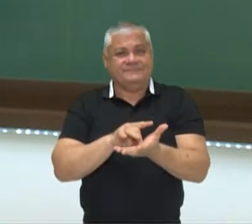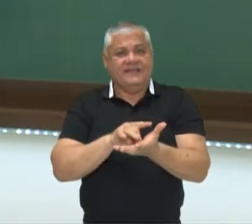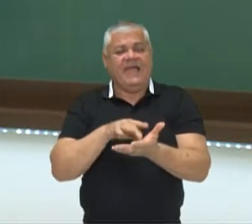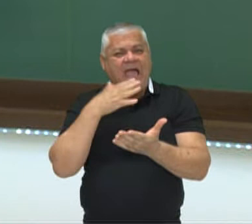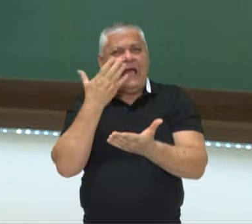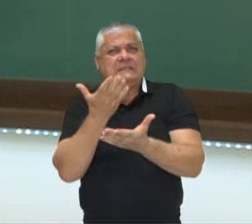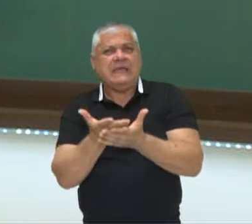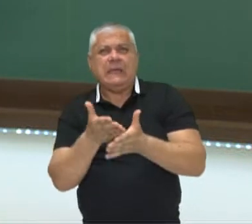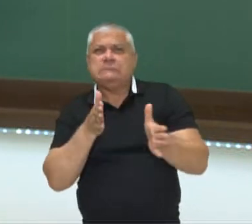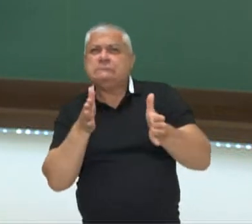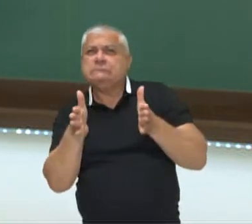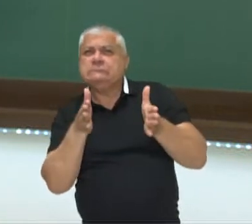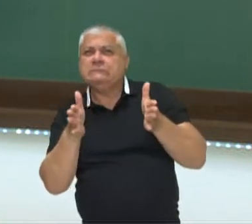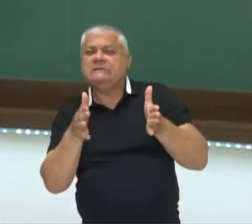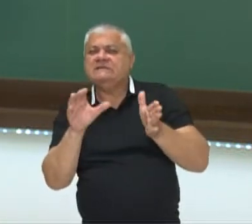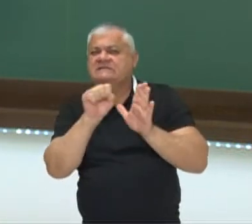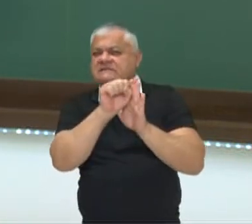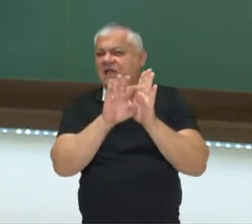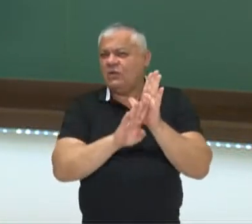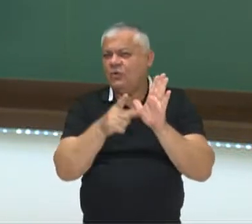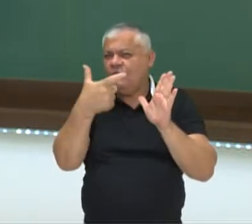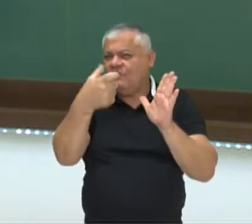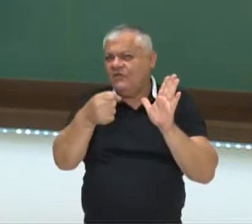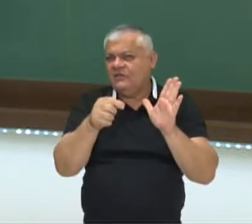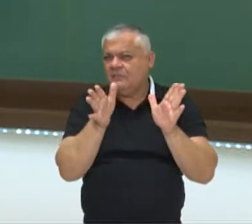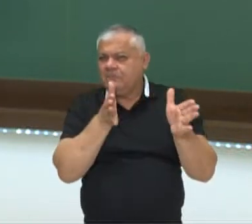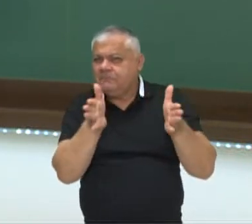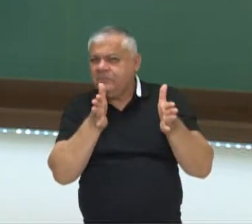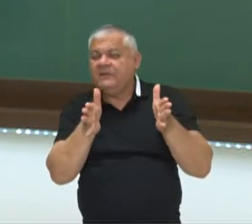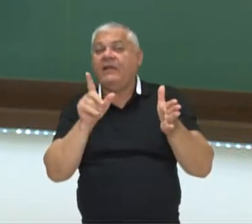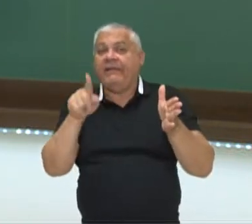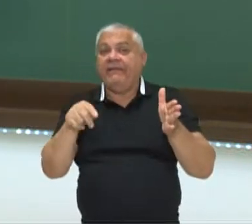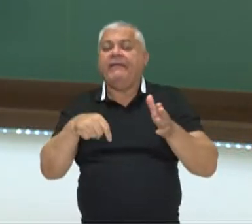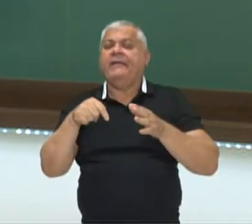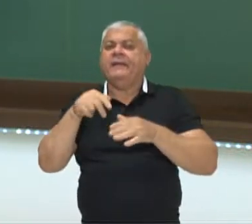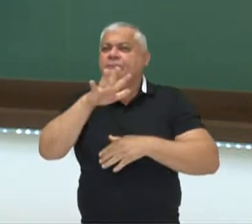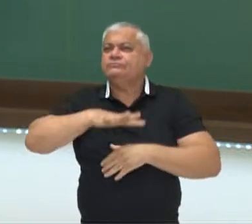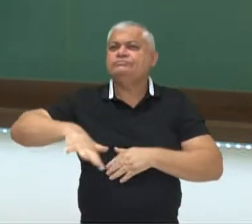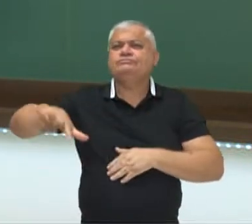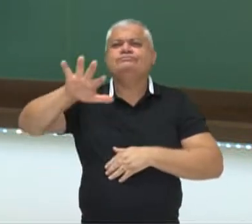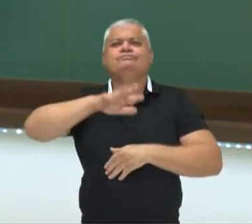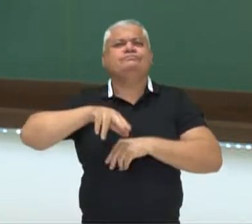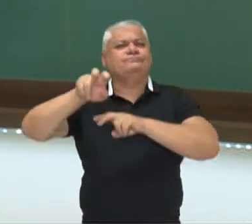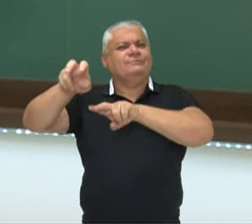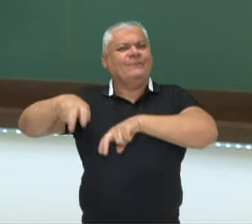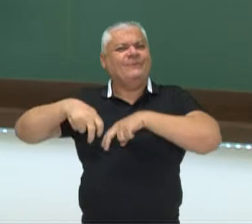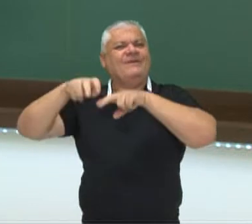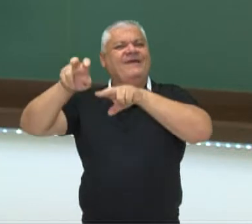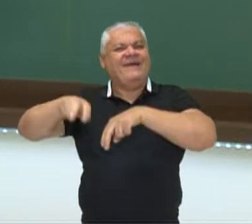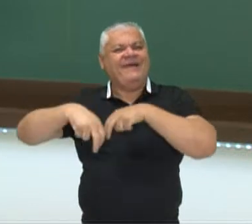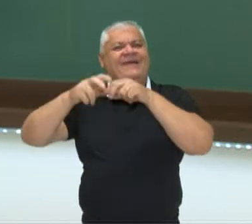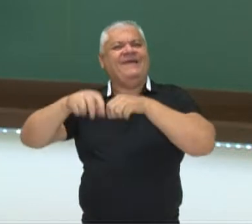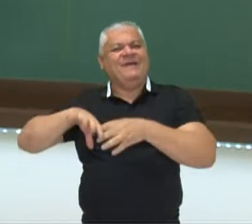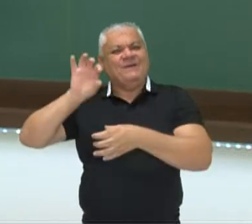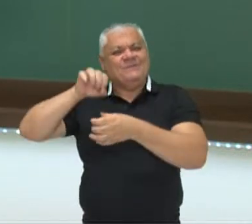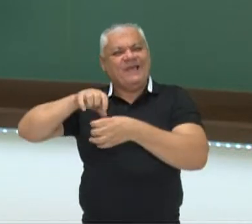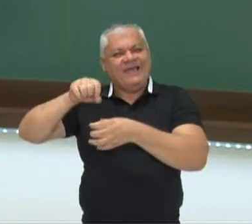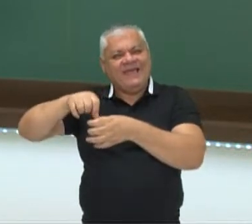verdade, até meados do século XX ainda, um país bastante rural, um país muito voltado à agricultura.